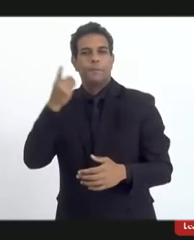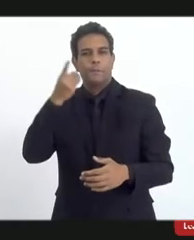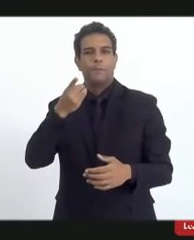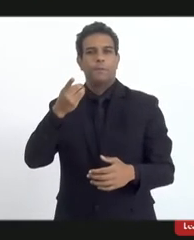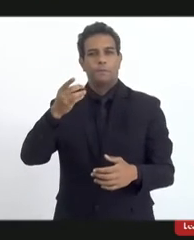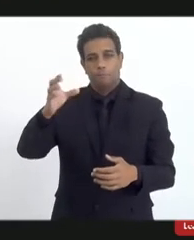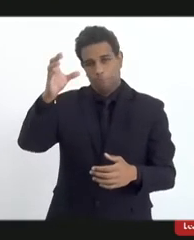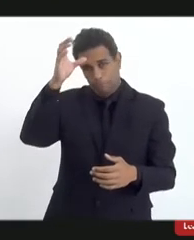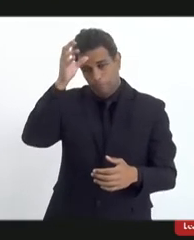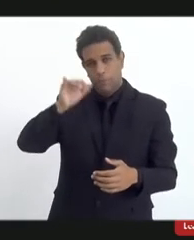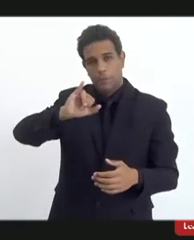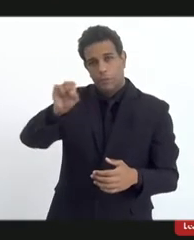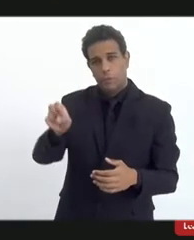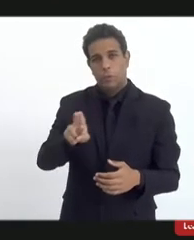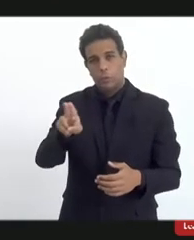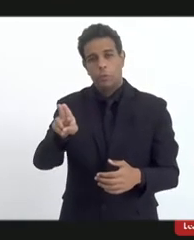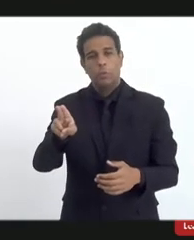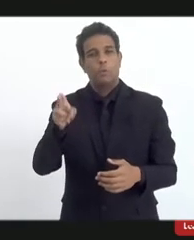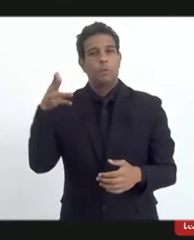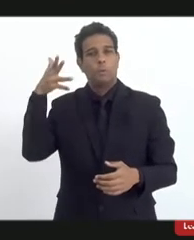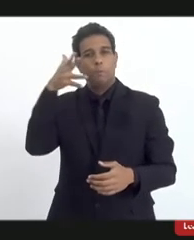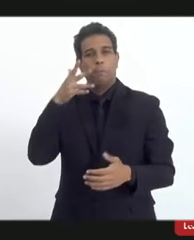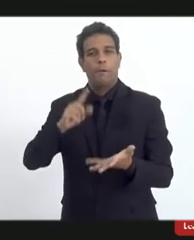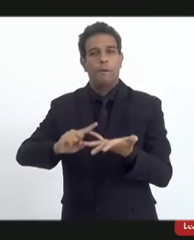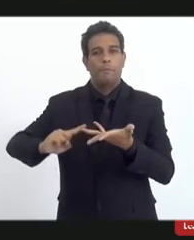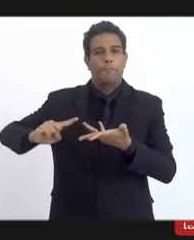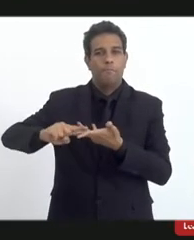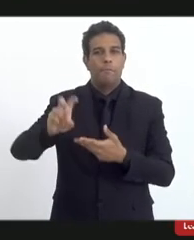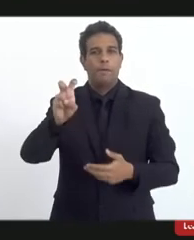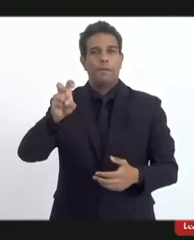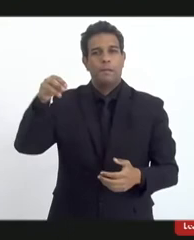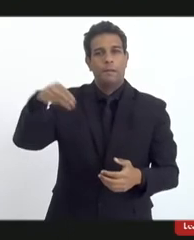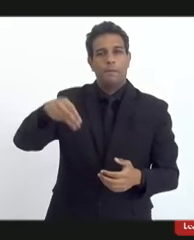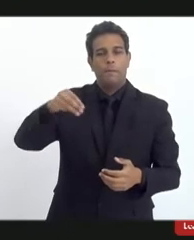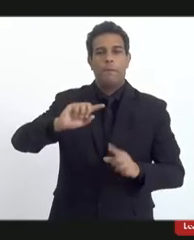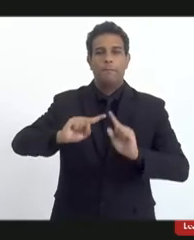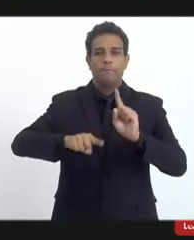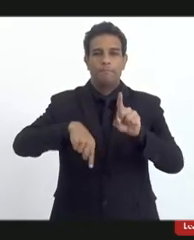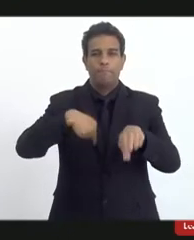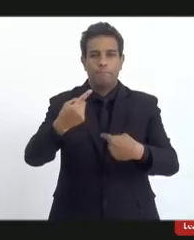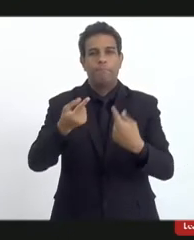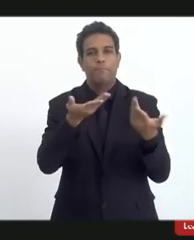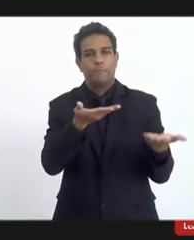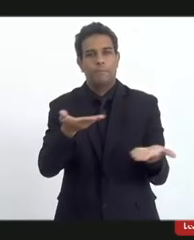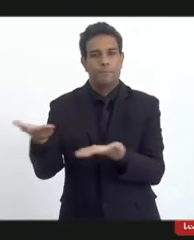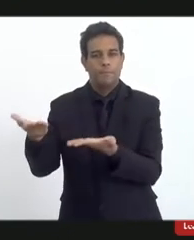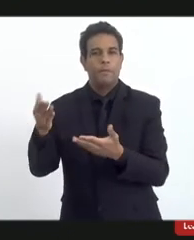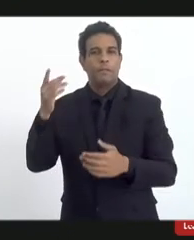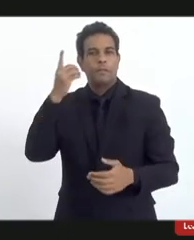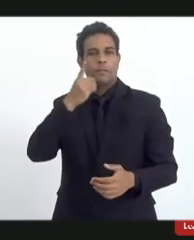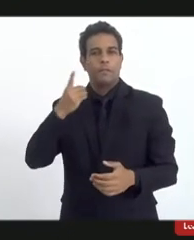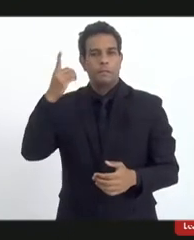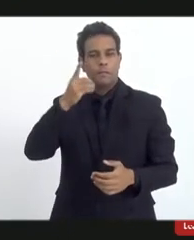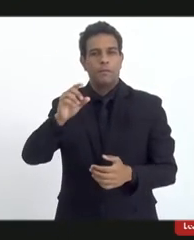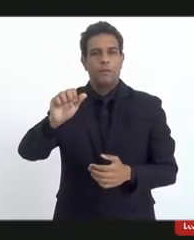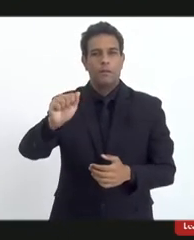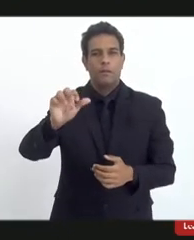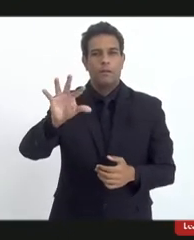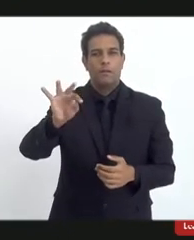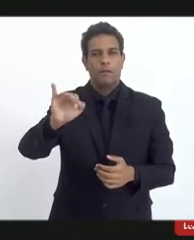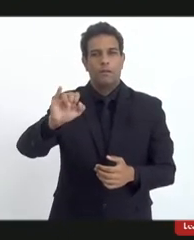que cada um dos parlamentares se apresente em cinco minutos, e, em seguida, para o deputado Atila Nunes, nosso